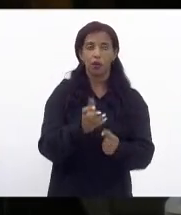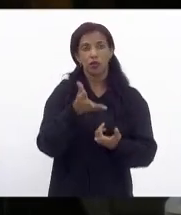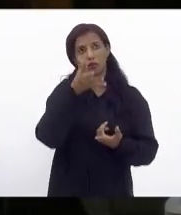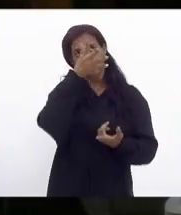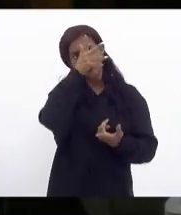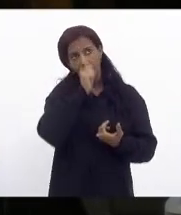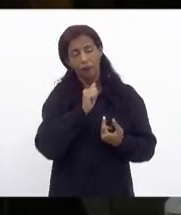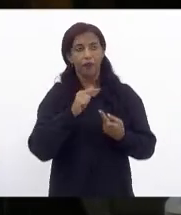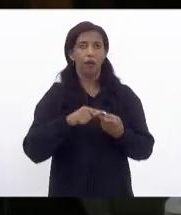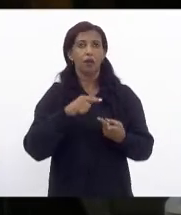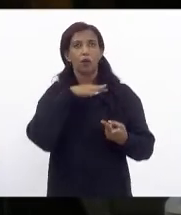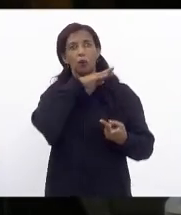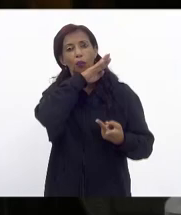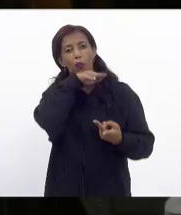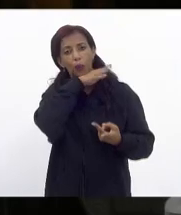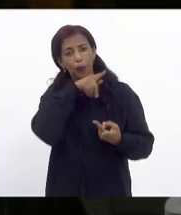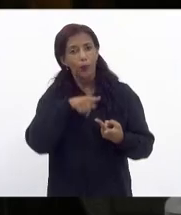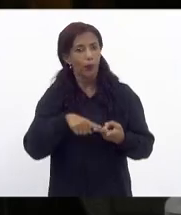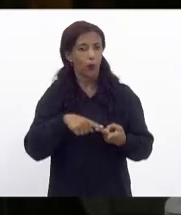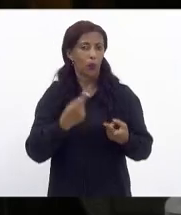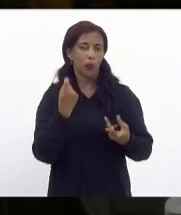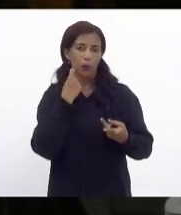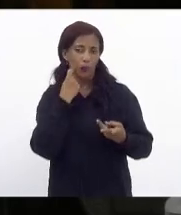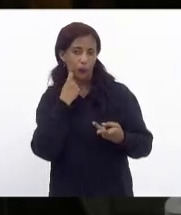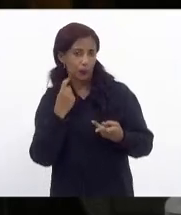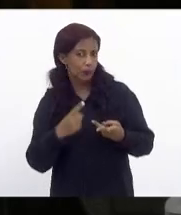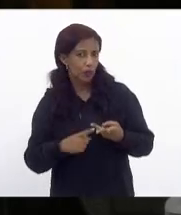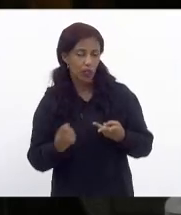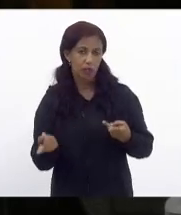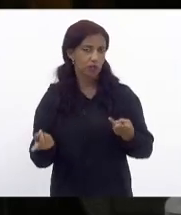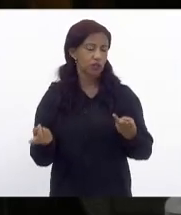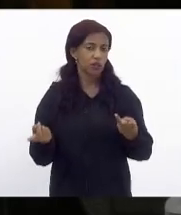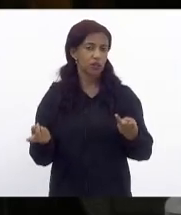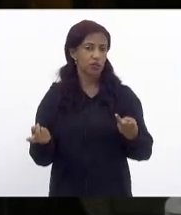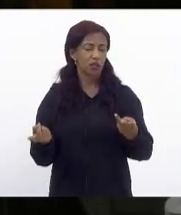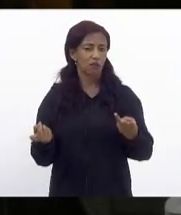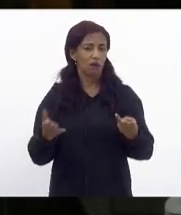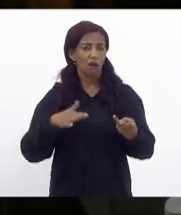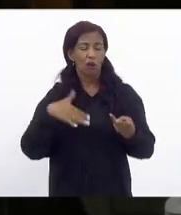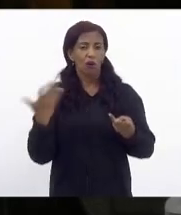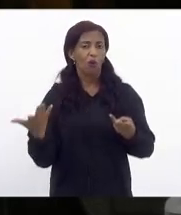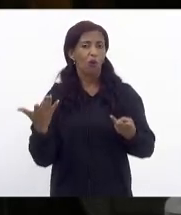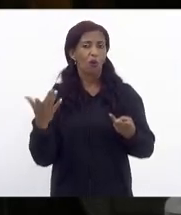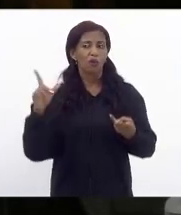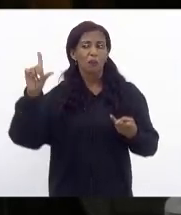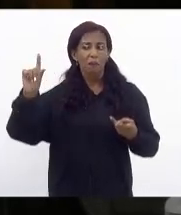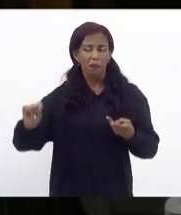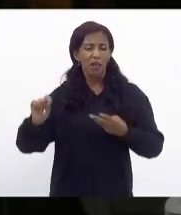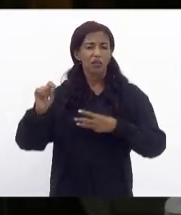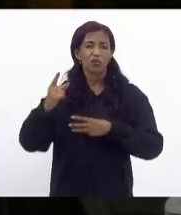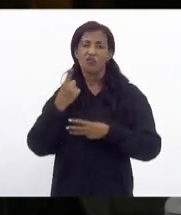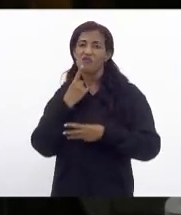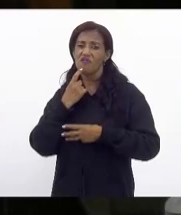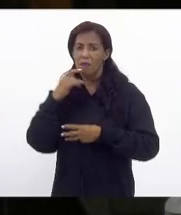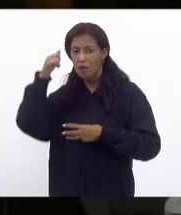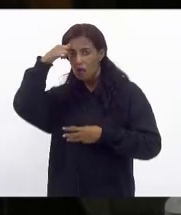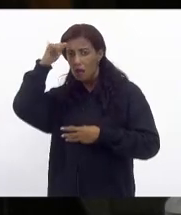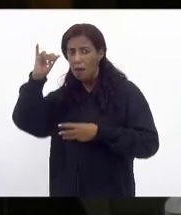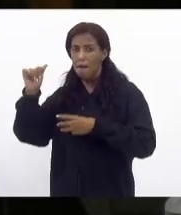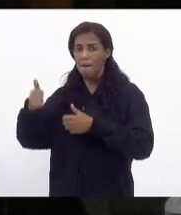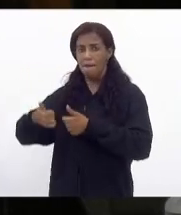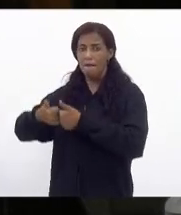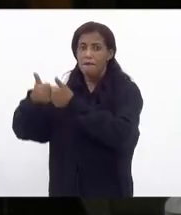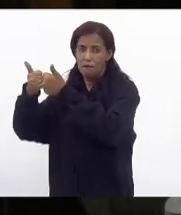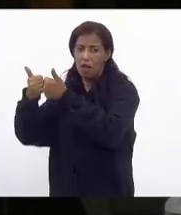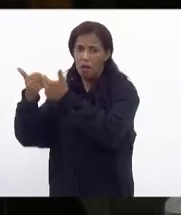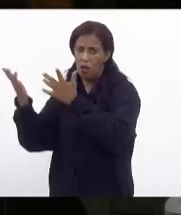frango o porco o peixe e quanto menos carne de vaca melhor pelas questões da